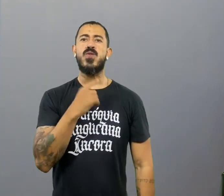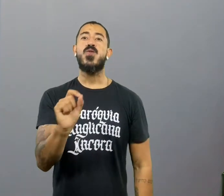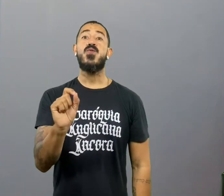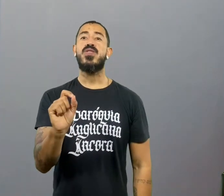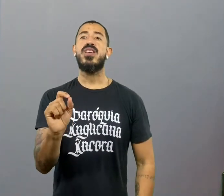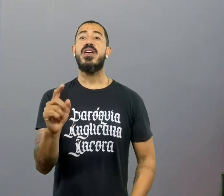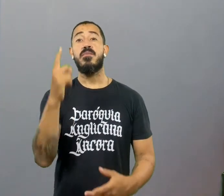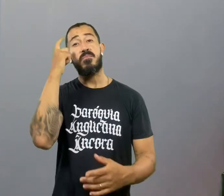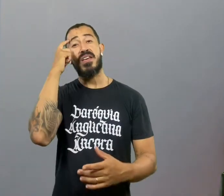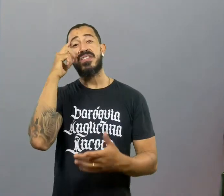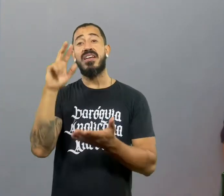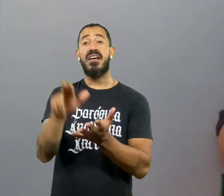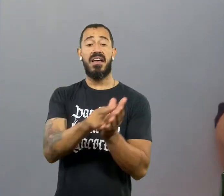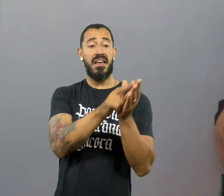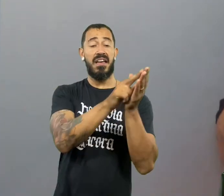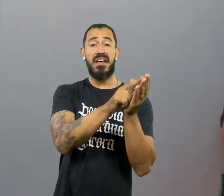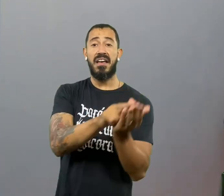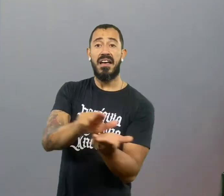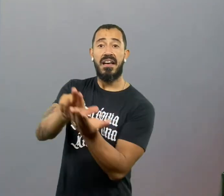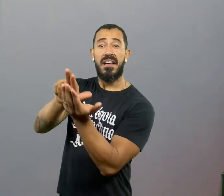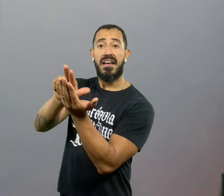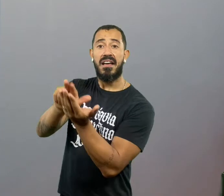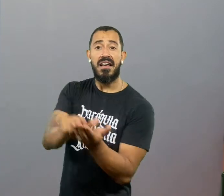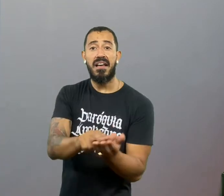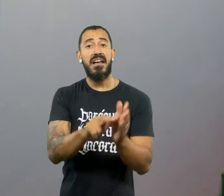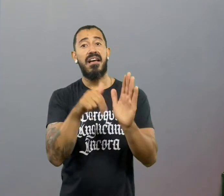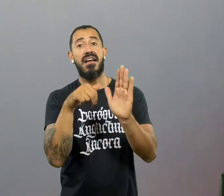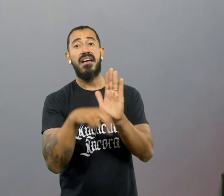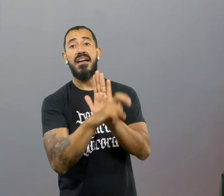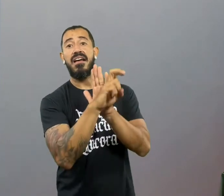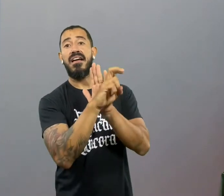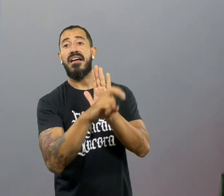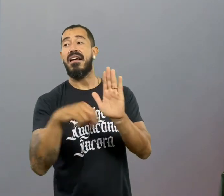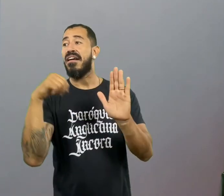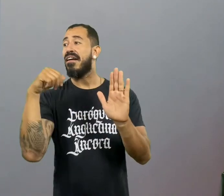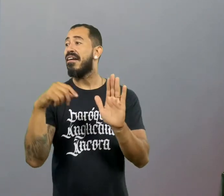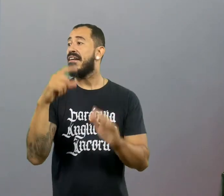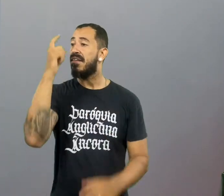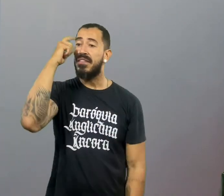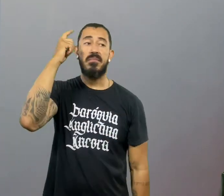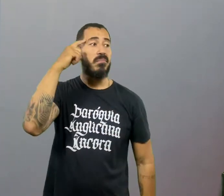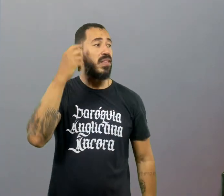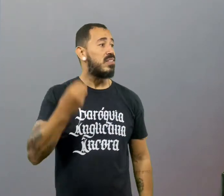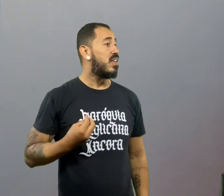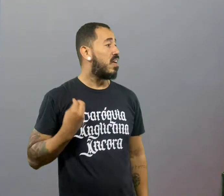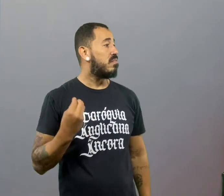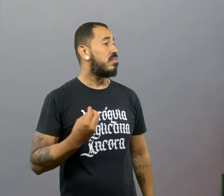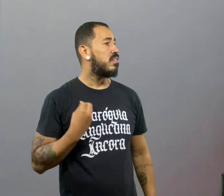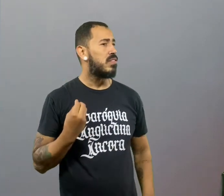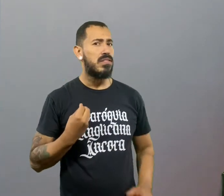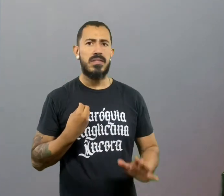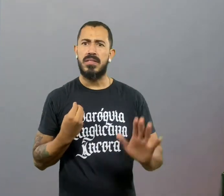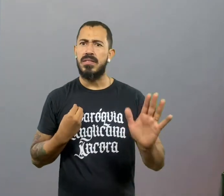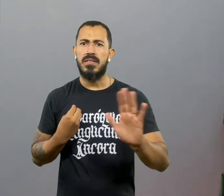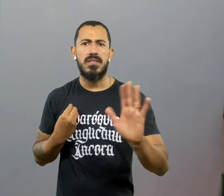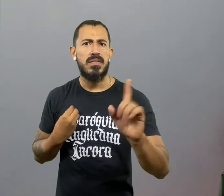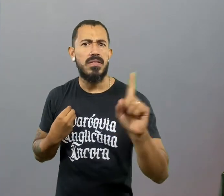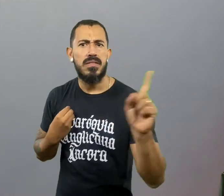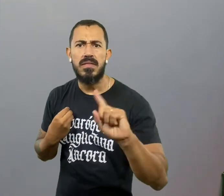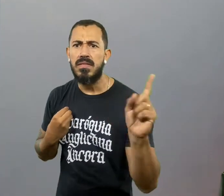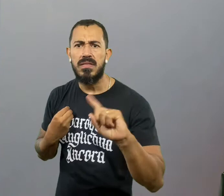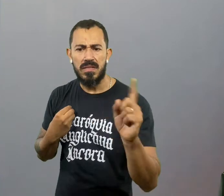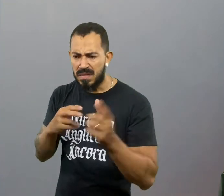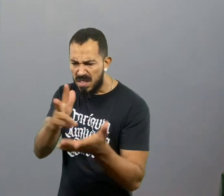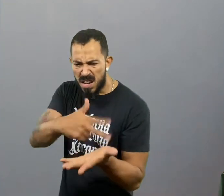sempre deitadas na rede pensando sobre a vida. Não. Essa hora é boa, mas você tem que levantar, sair de